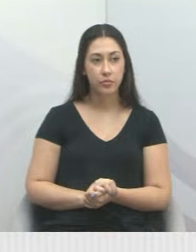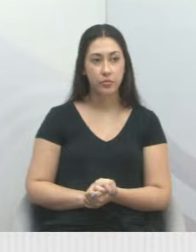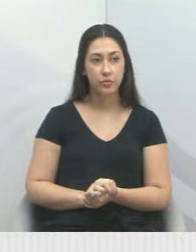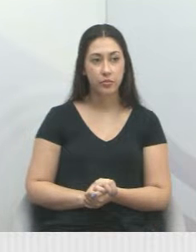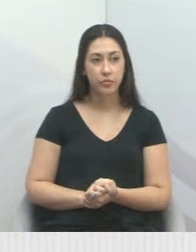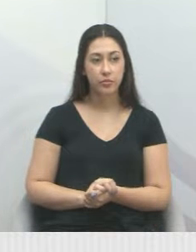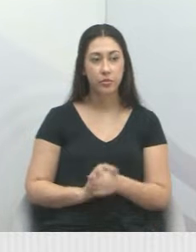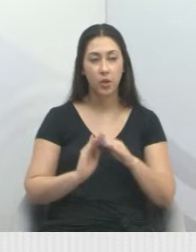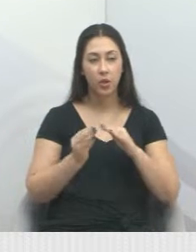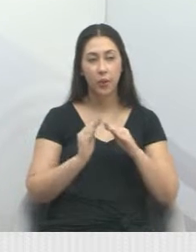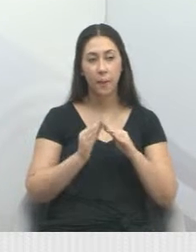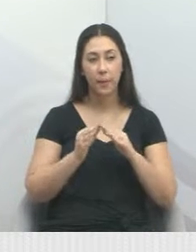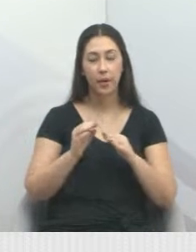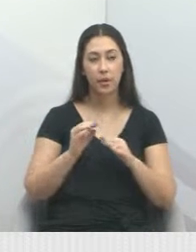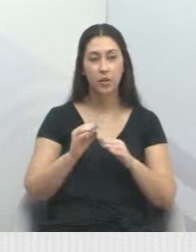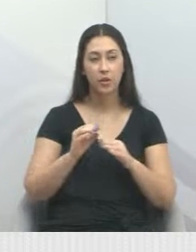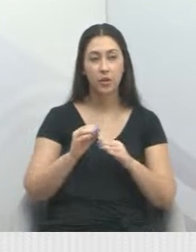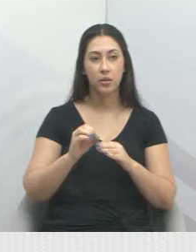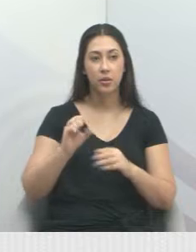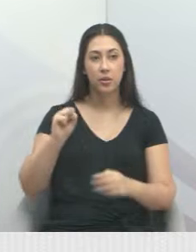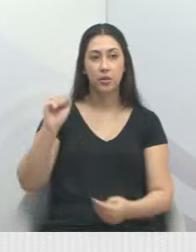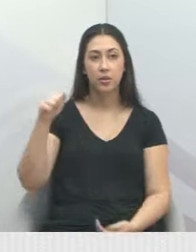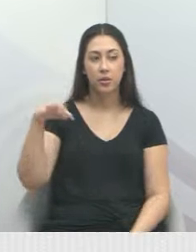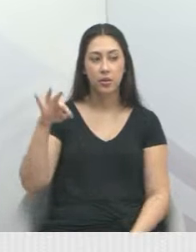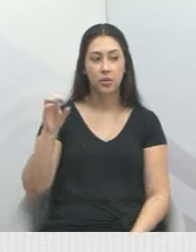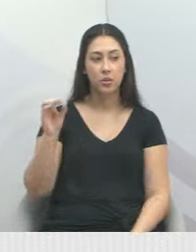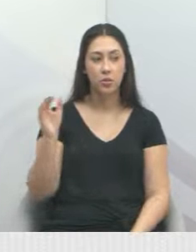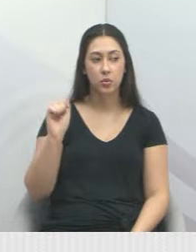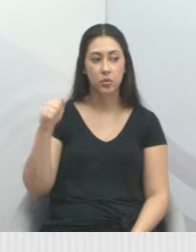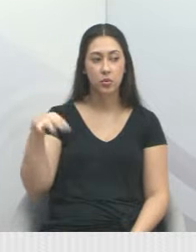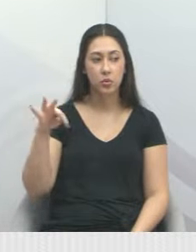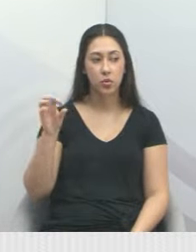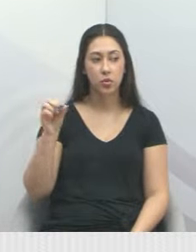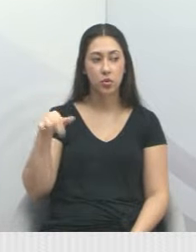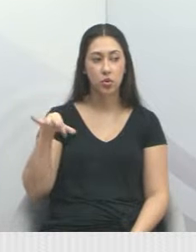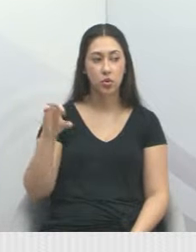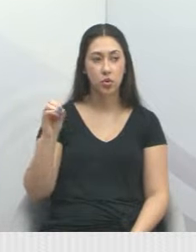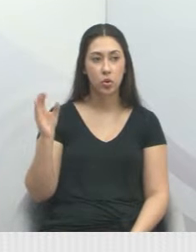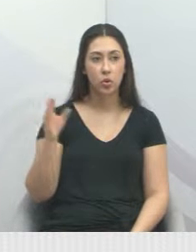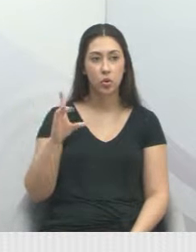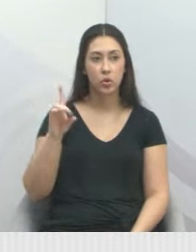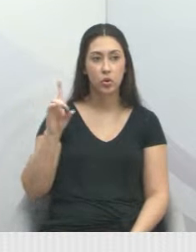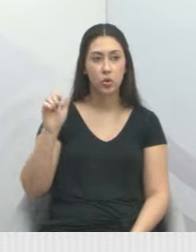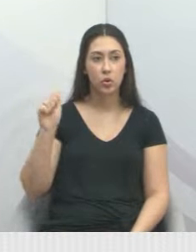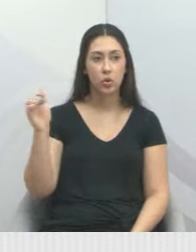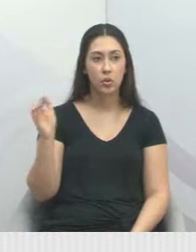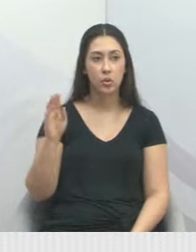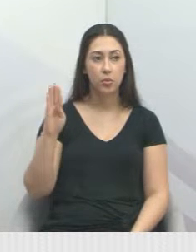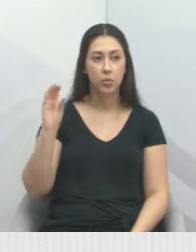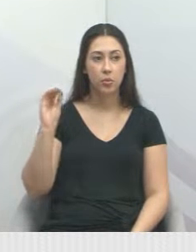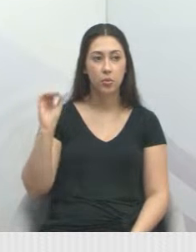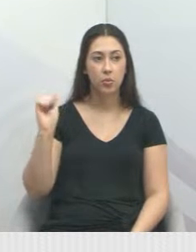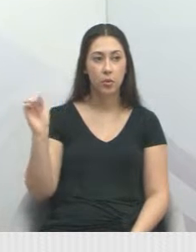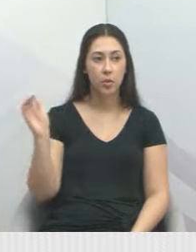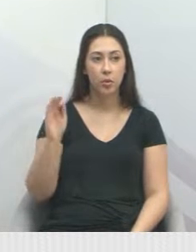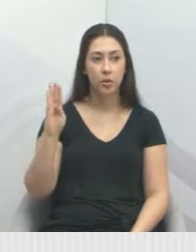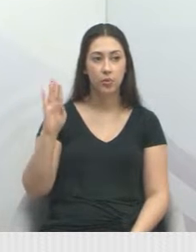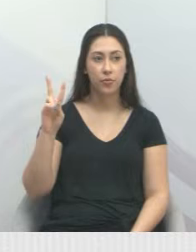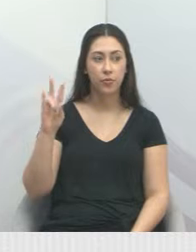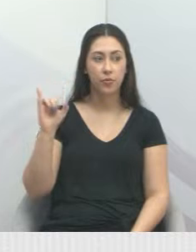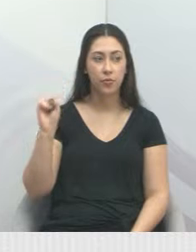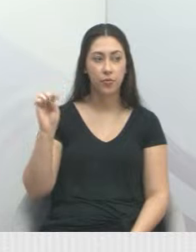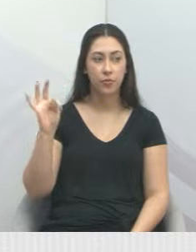Rosse, no bairro Santo Antônio da Boa Vista. No dia 5 de 2 de 2022,